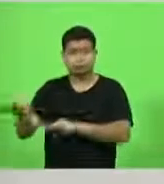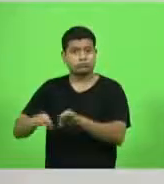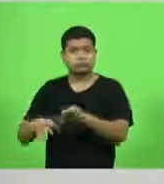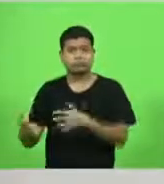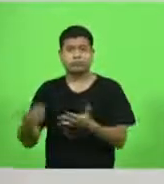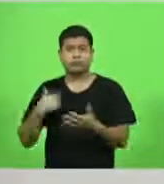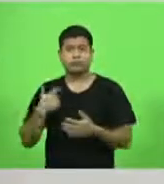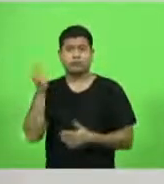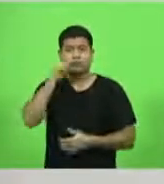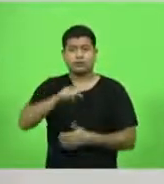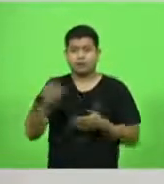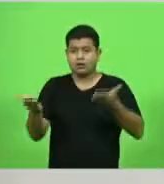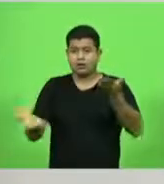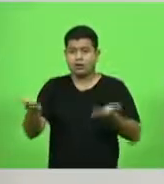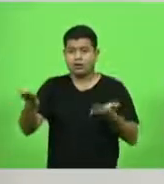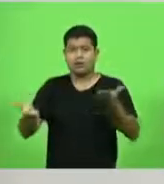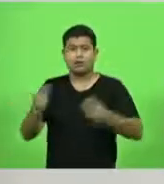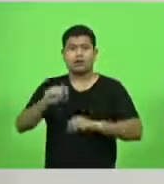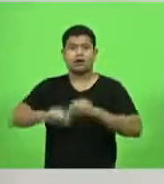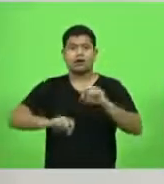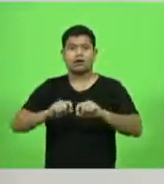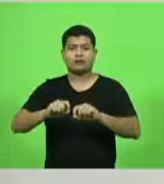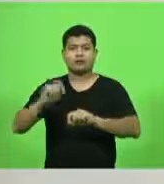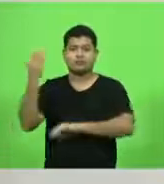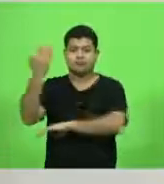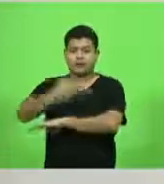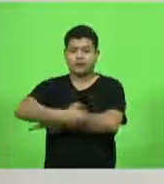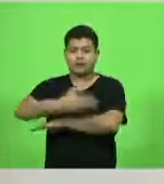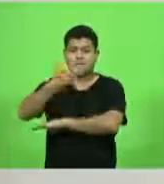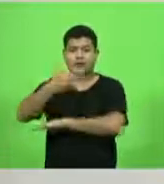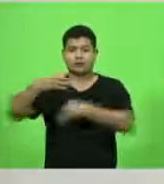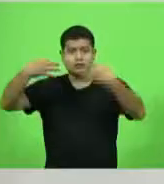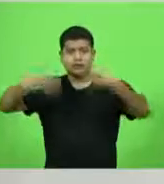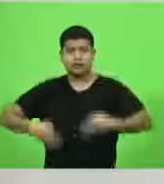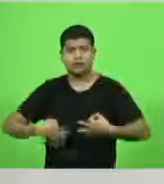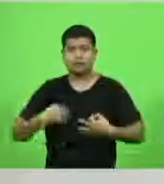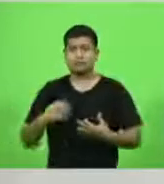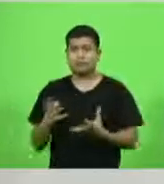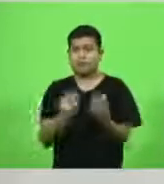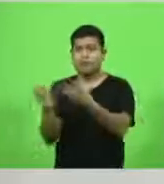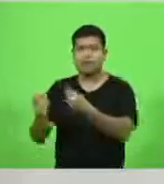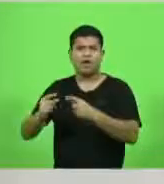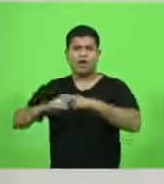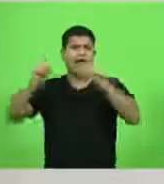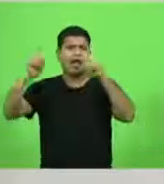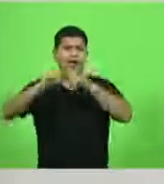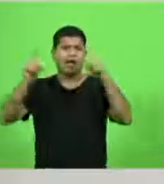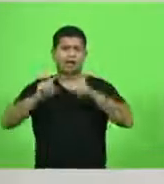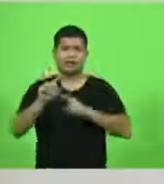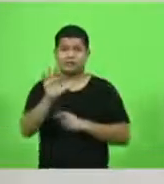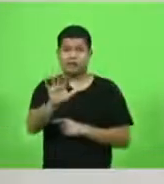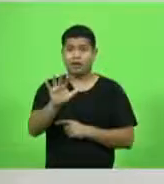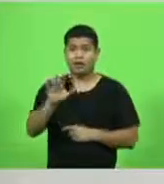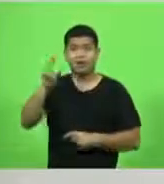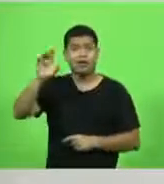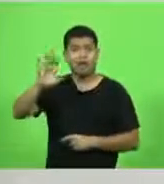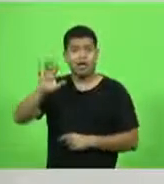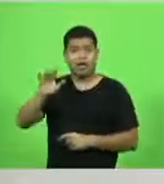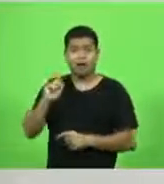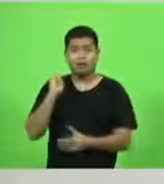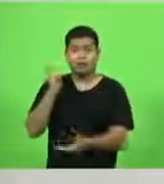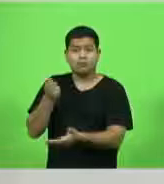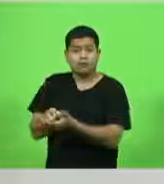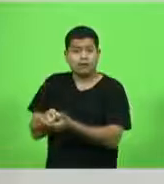o pedágio. O pedágio é criticado, mas ele é, o custo dele é